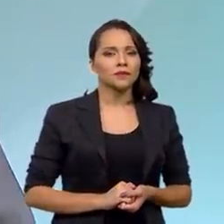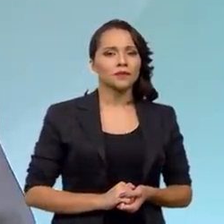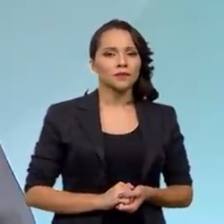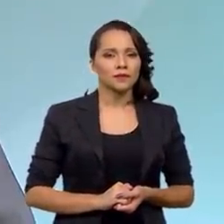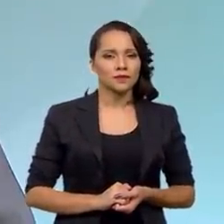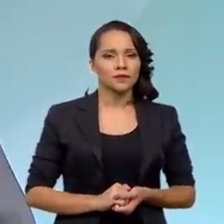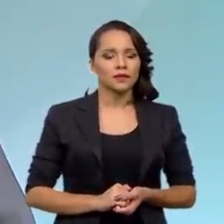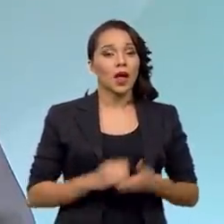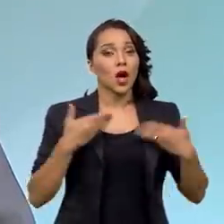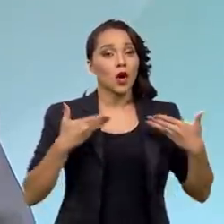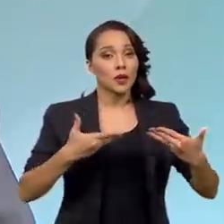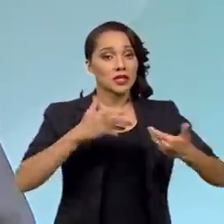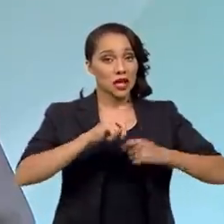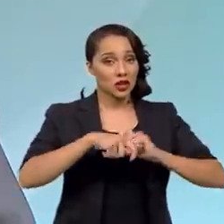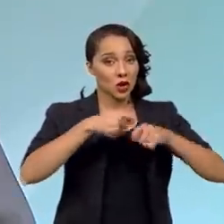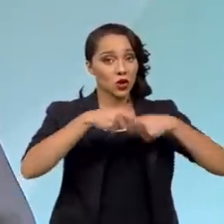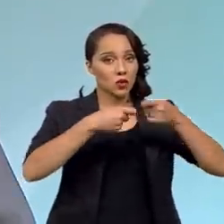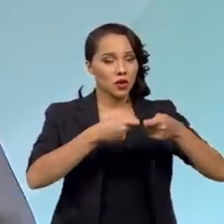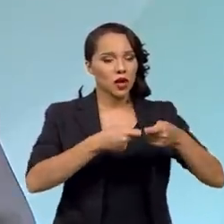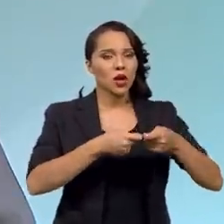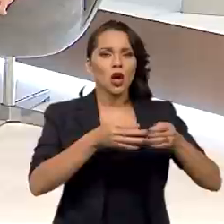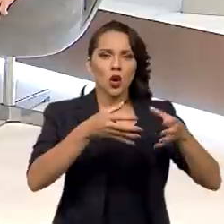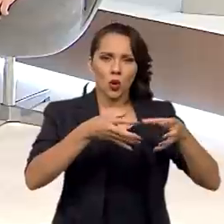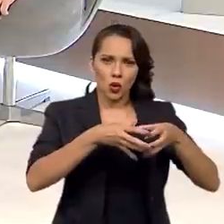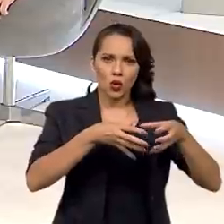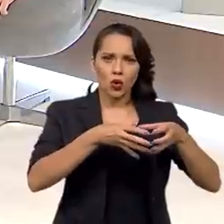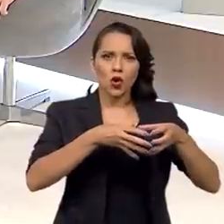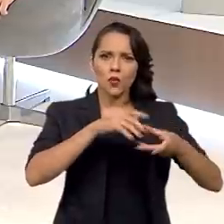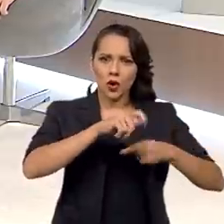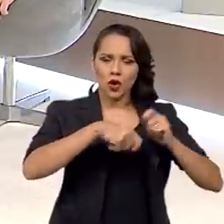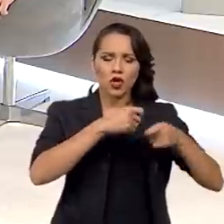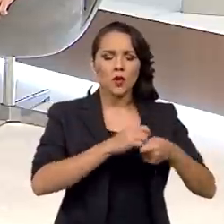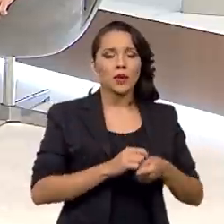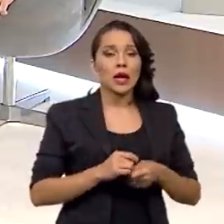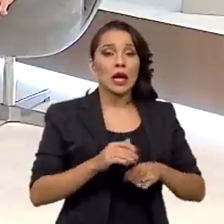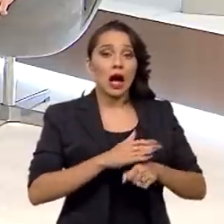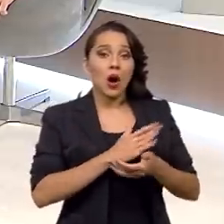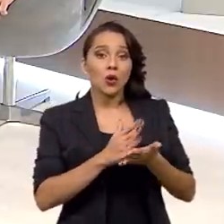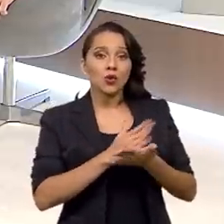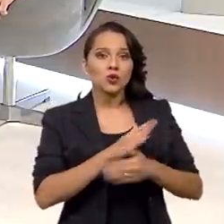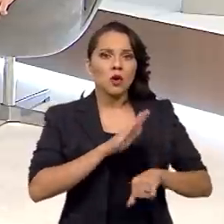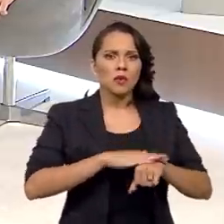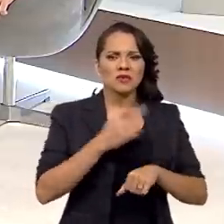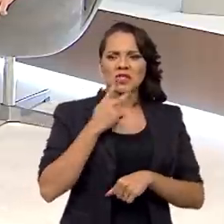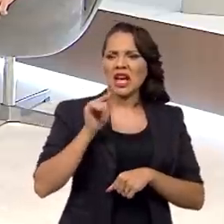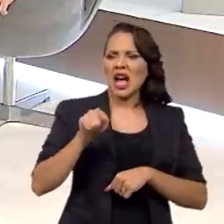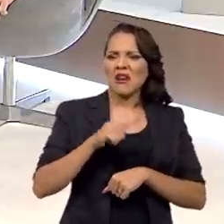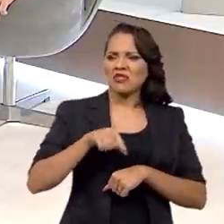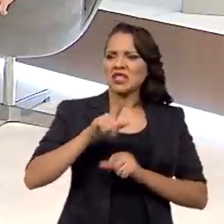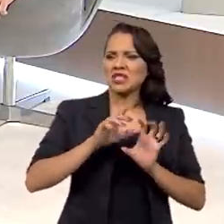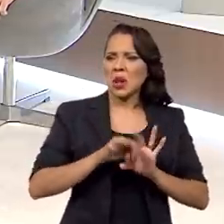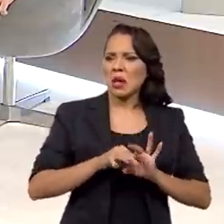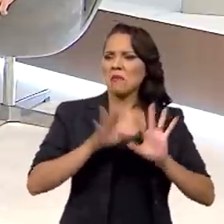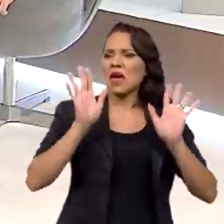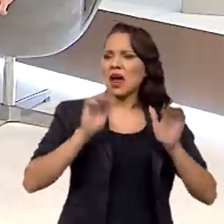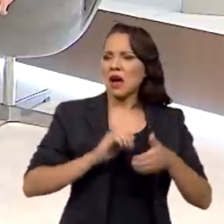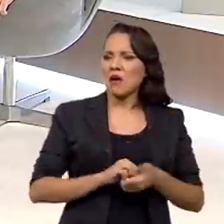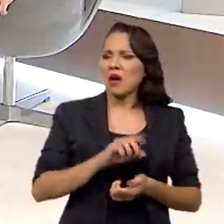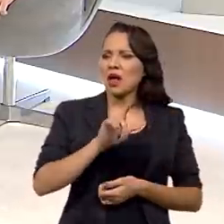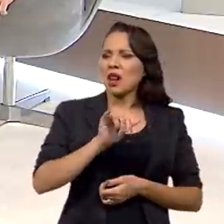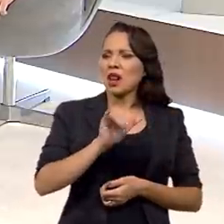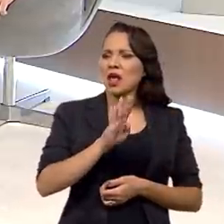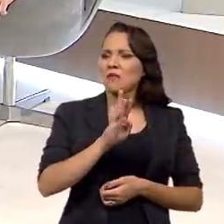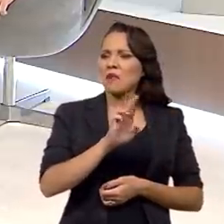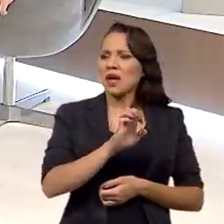O Ministério da Economia e equipe econômica, em alguns momentos, foi taxada como liberal, ainda ou é.